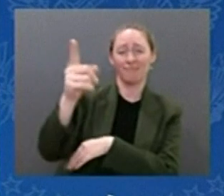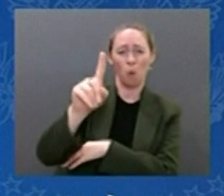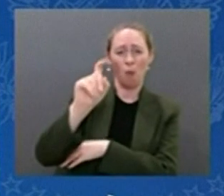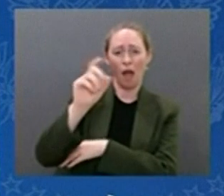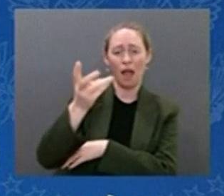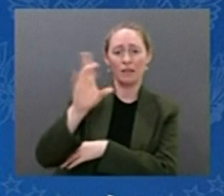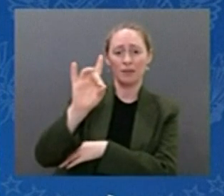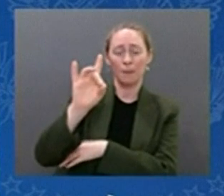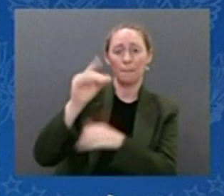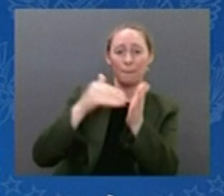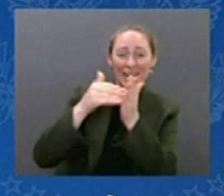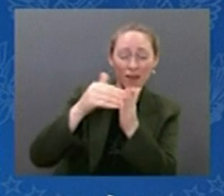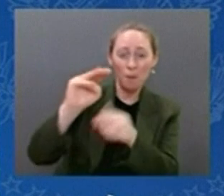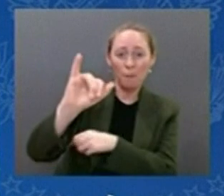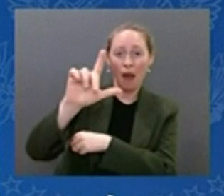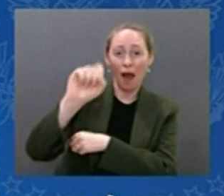bilhões de anos.